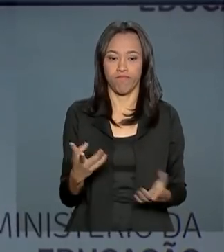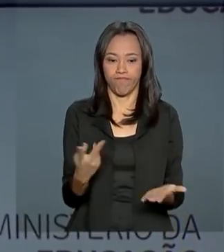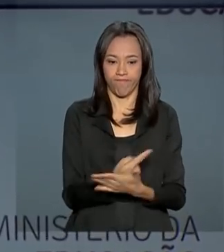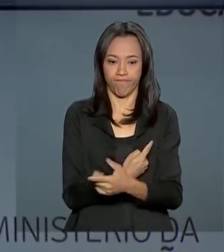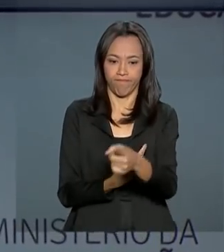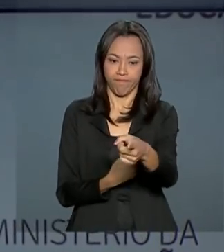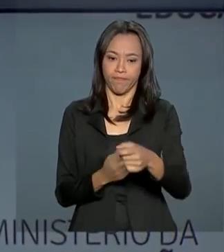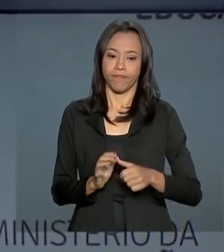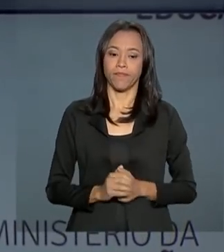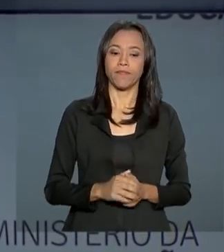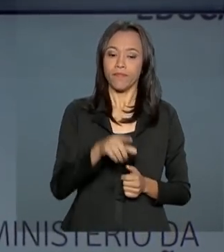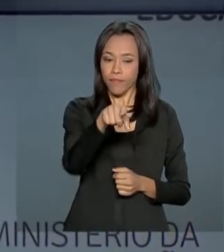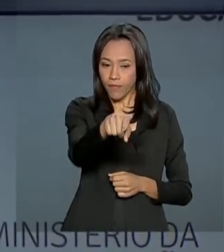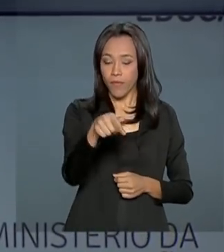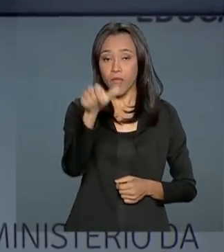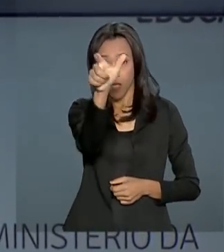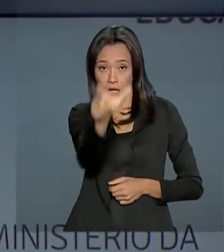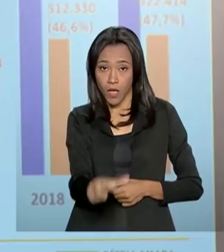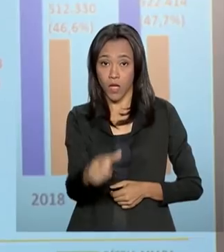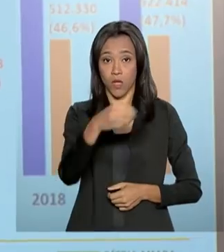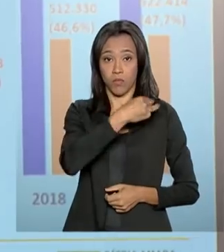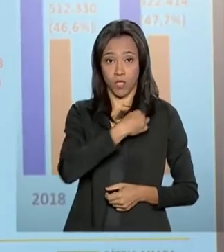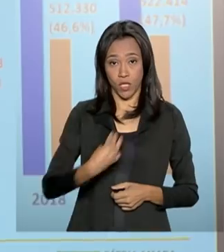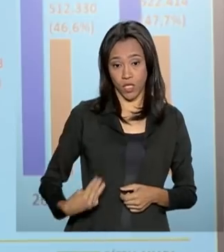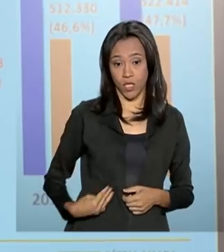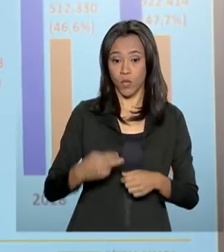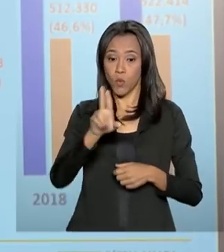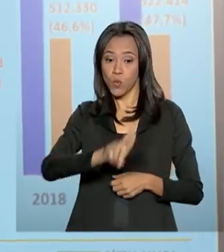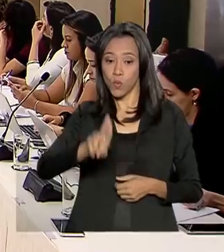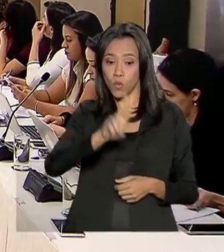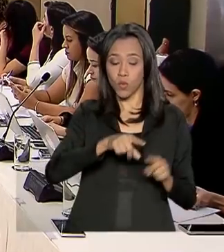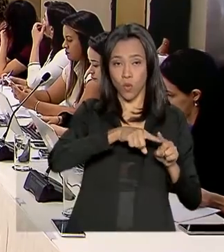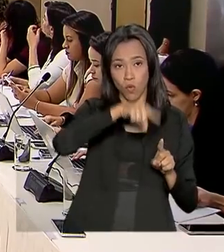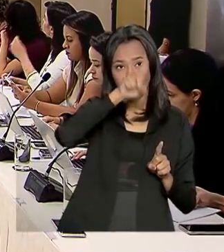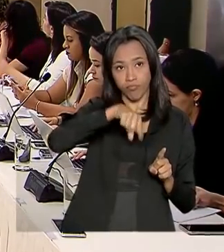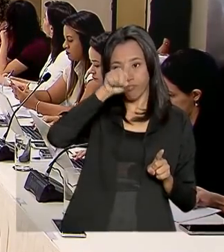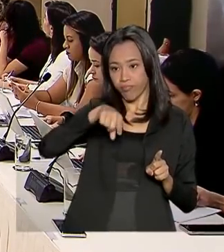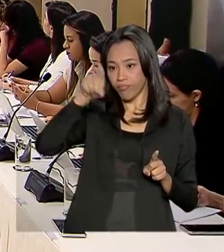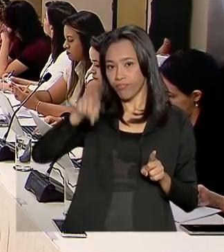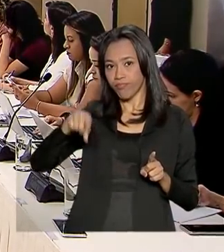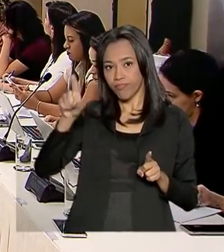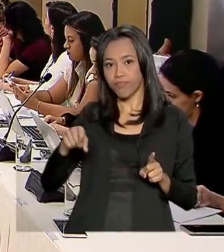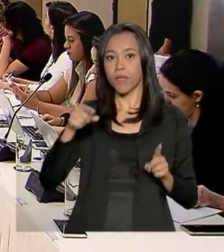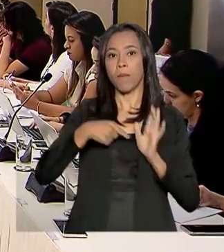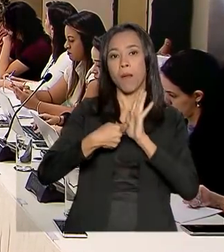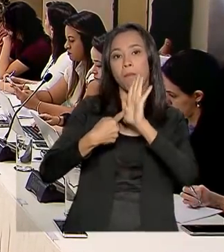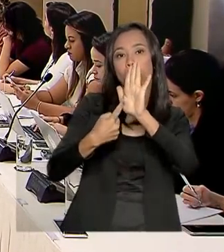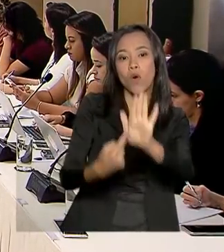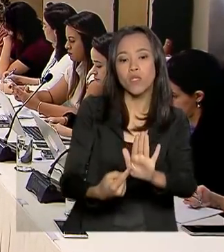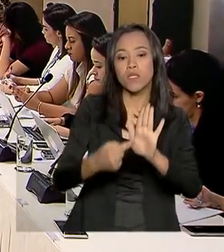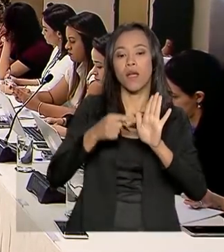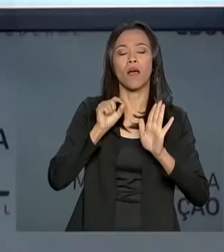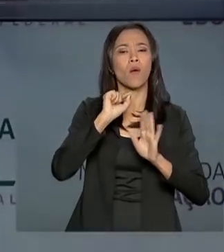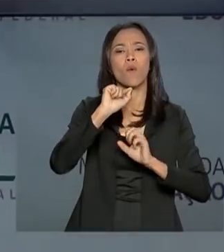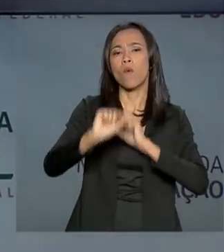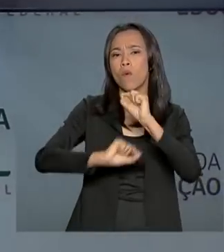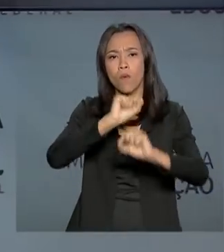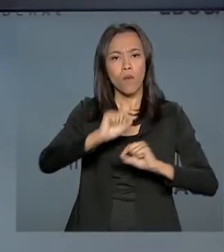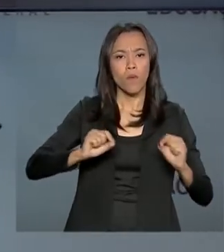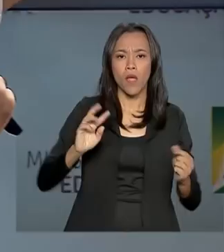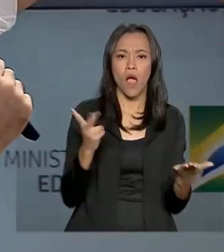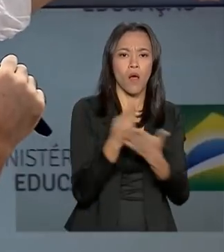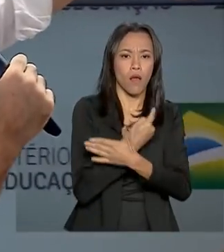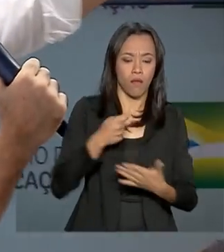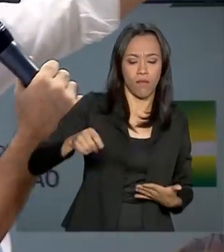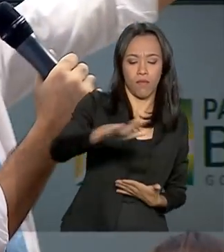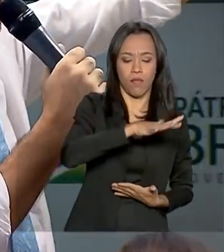De forma didática, o ministro usou dados e gráficos para detalhar as diretrizes do governo para a área da educação. Entre as